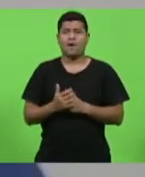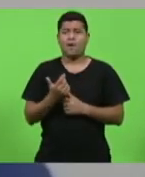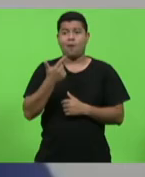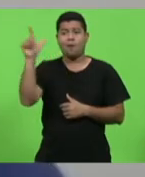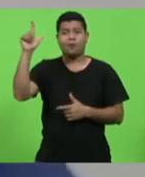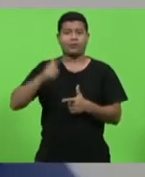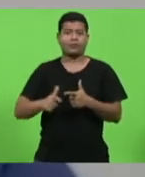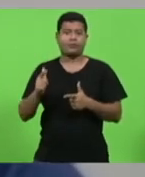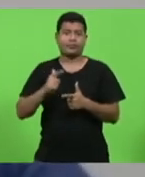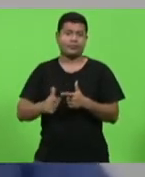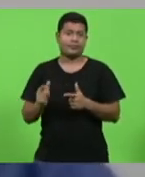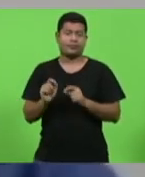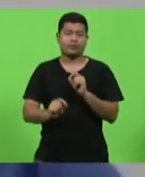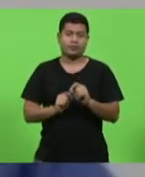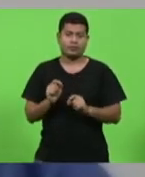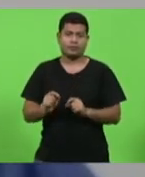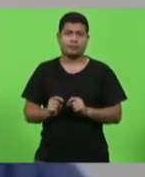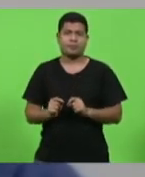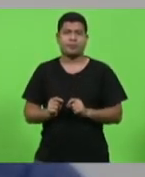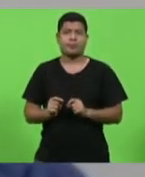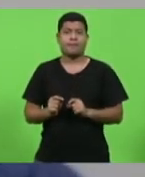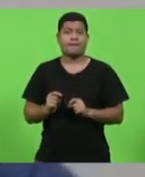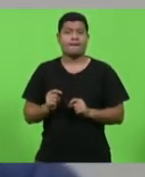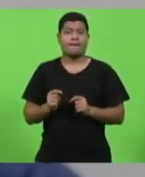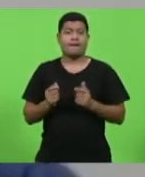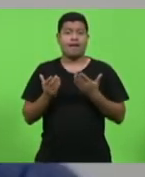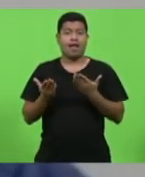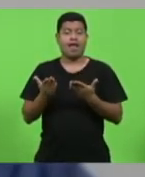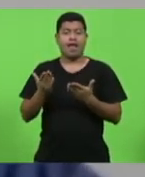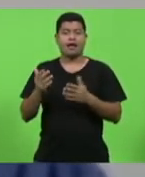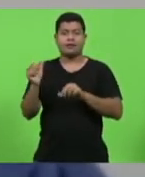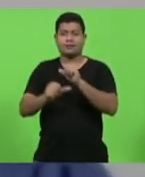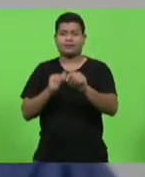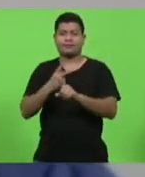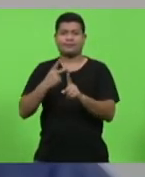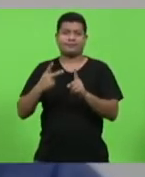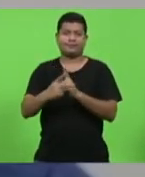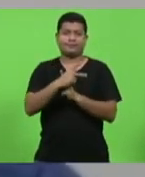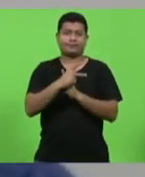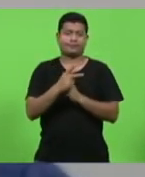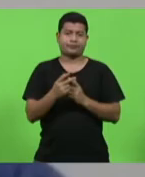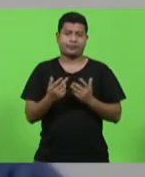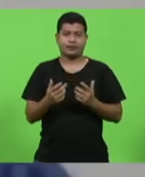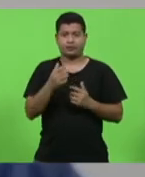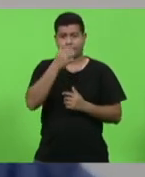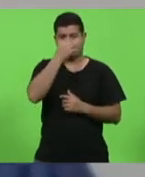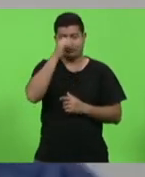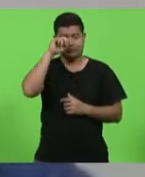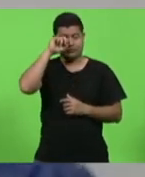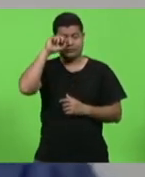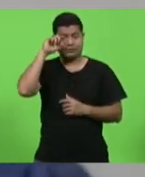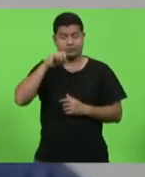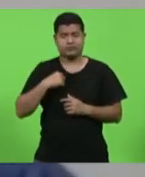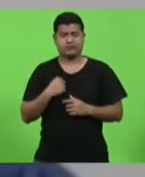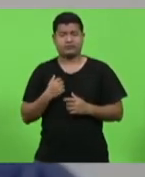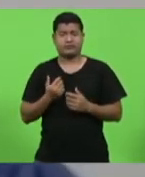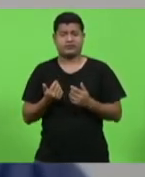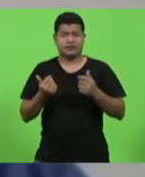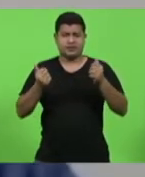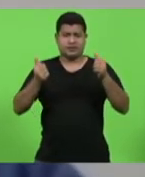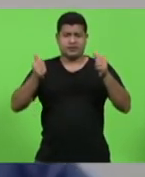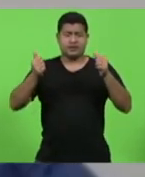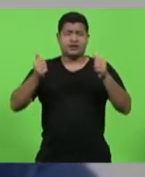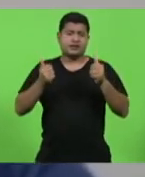envolve é a reforma da Previdência, que ela, infelizmente, retirou